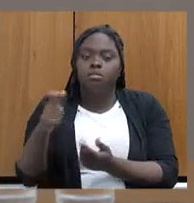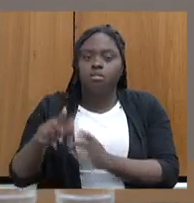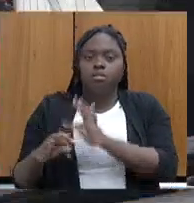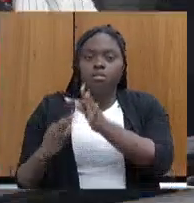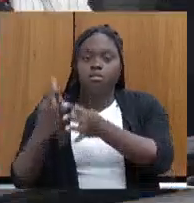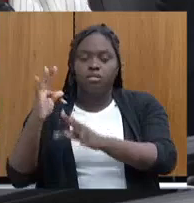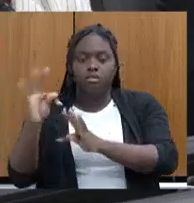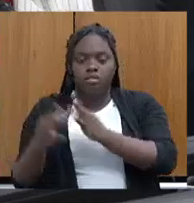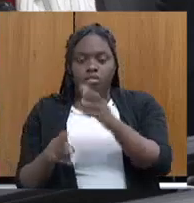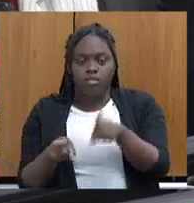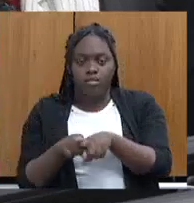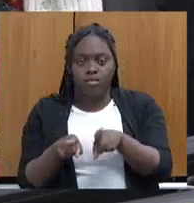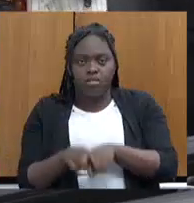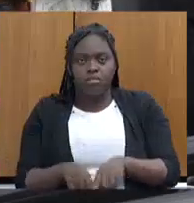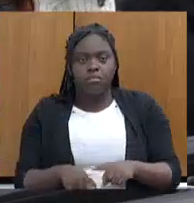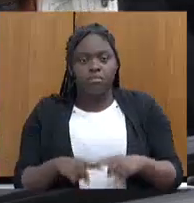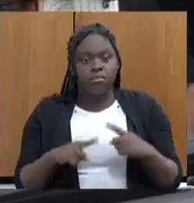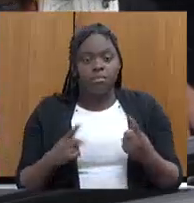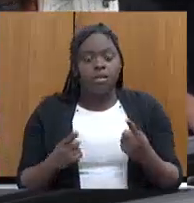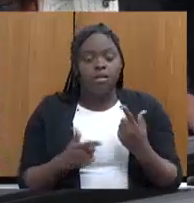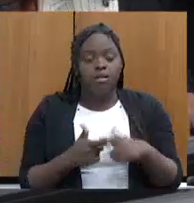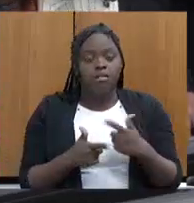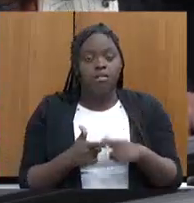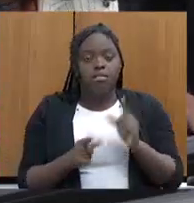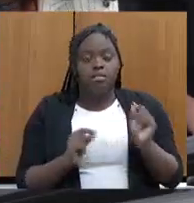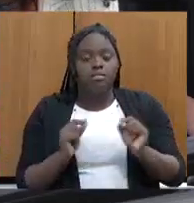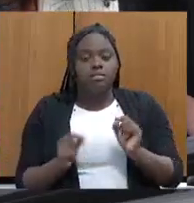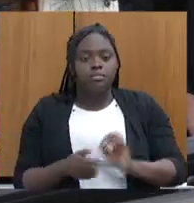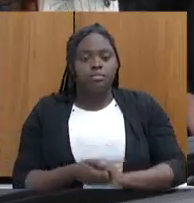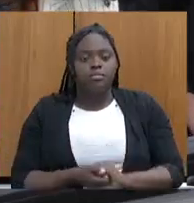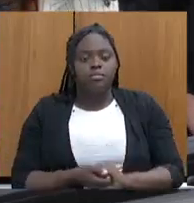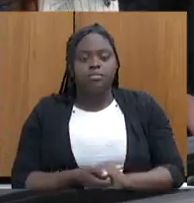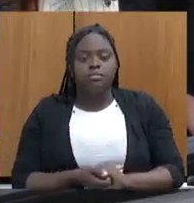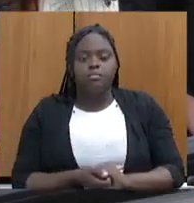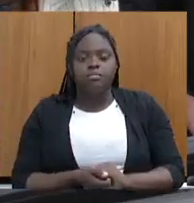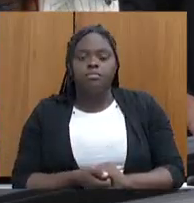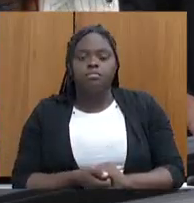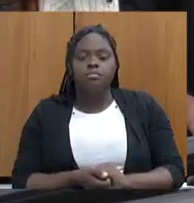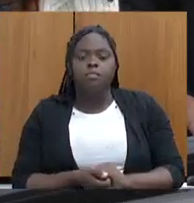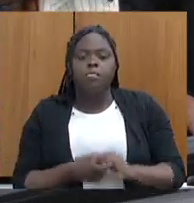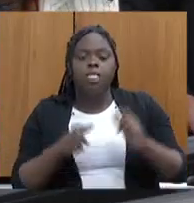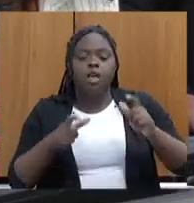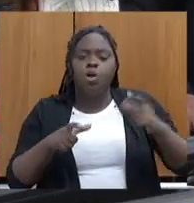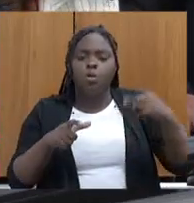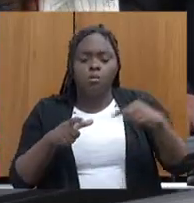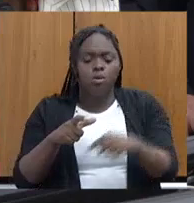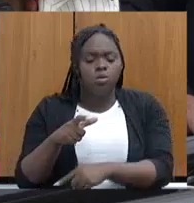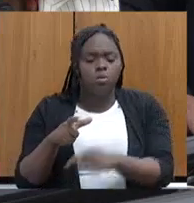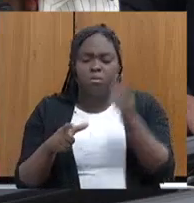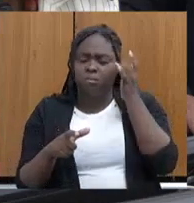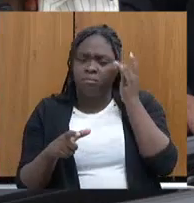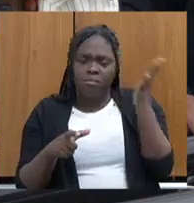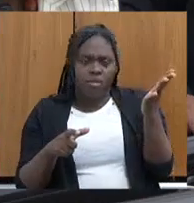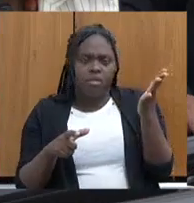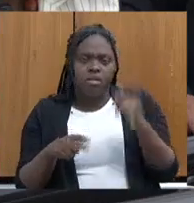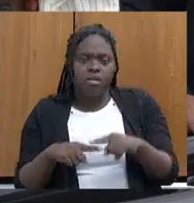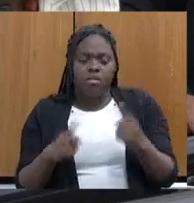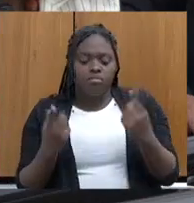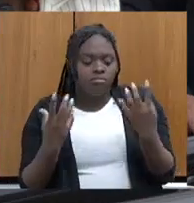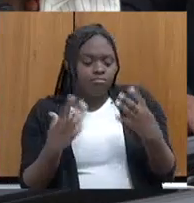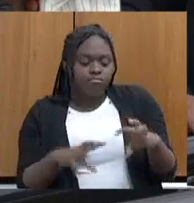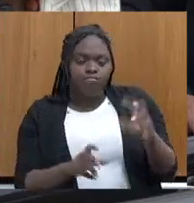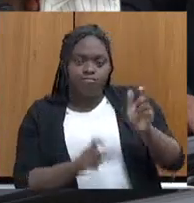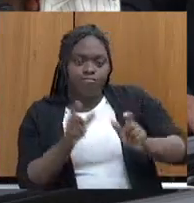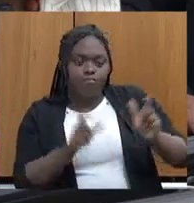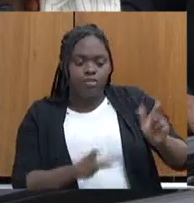Mas o problema é assim... Porque essa é a... O posto é o mais fácil de todos. Mas a gente não quer que as pessoas